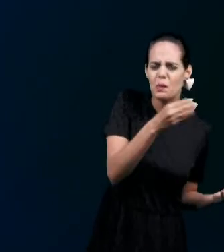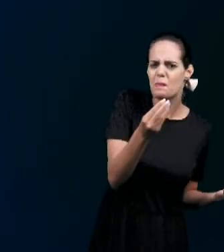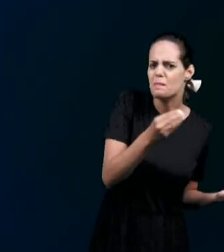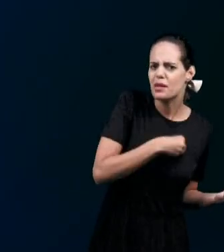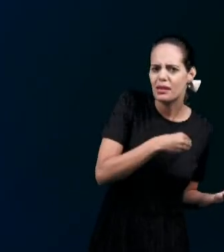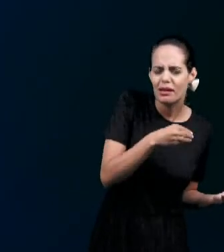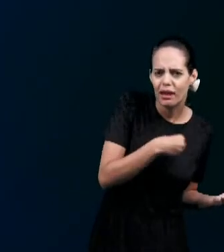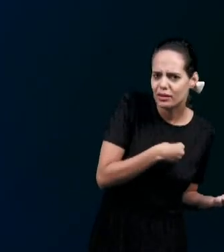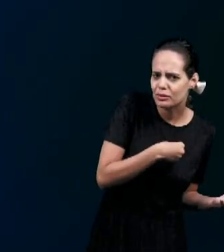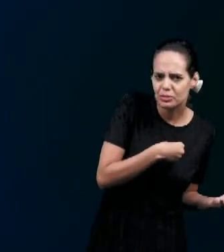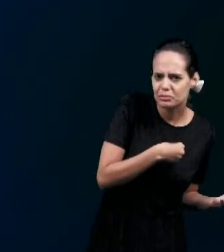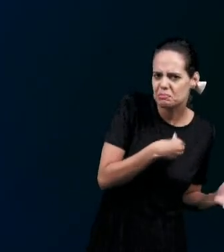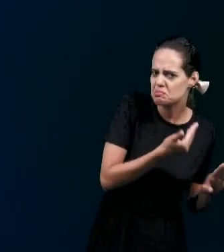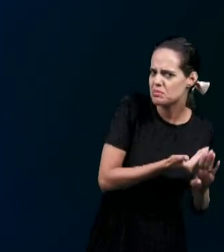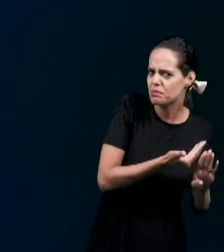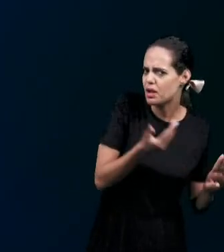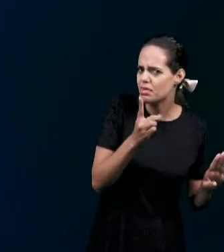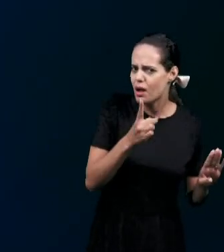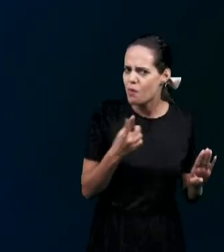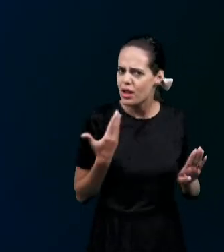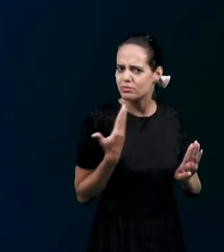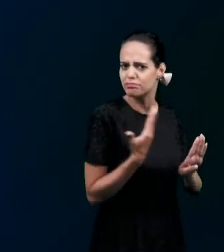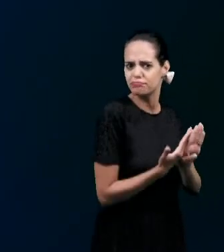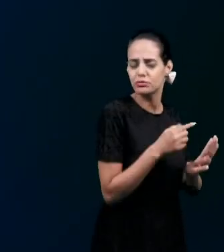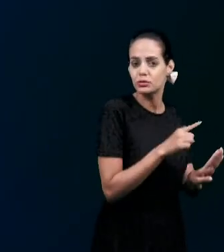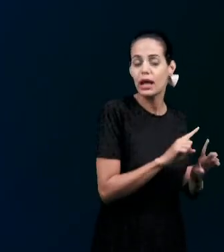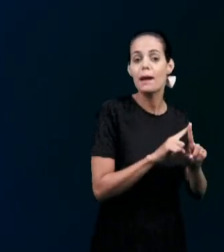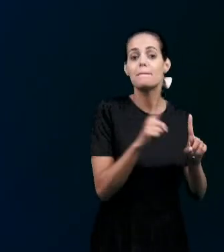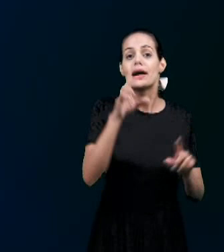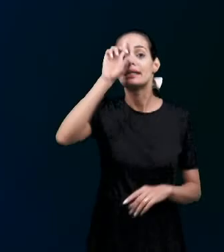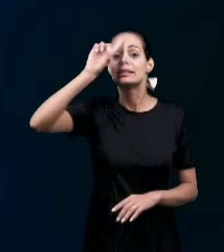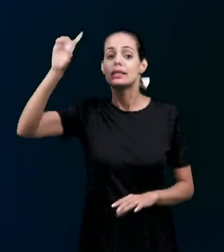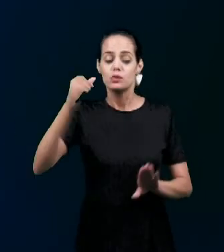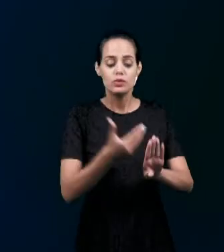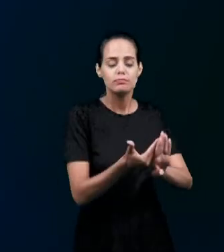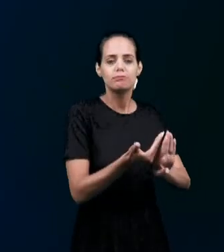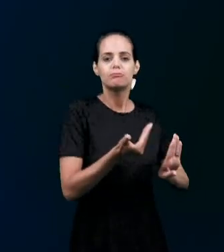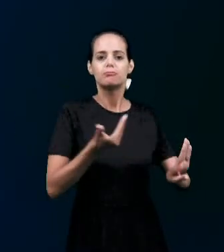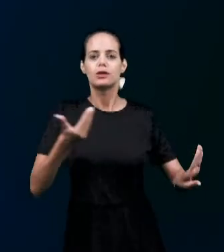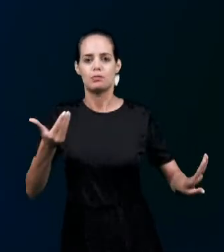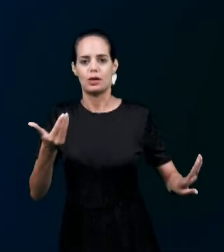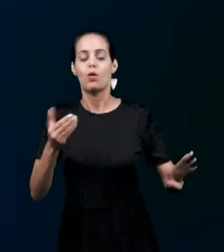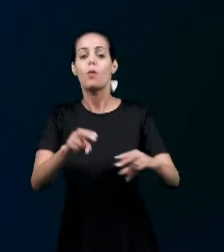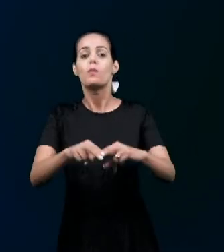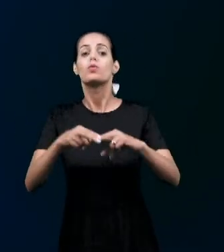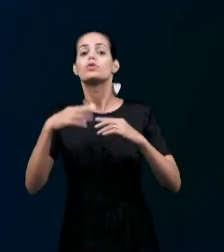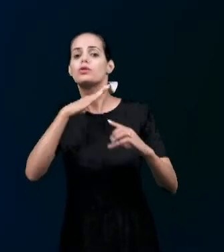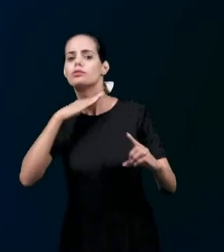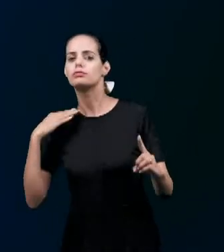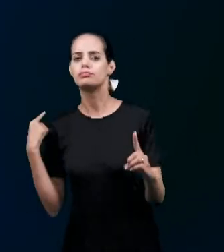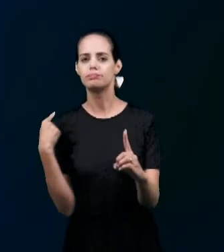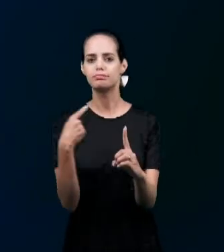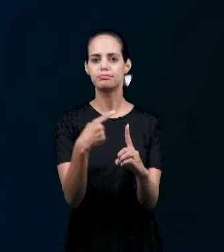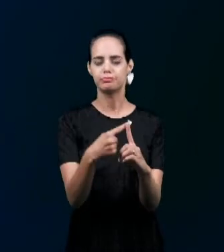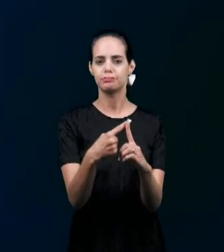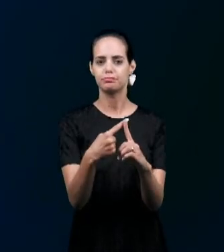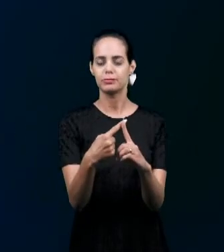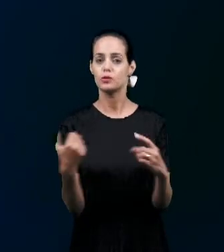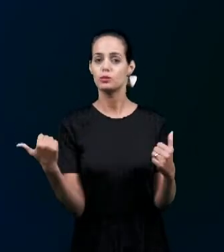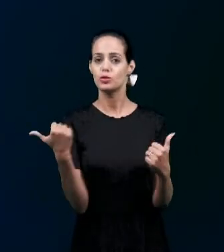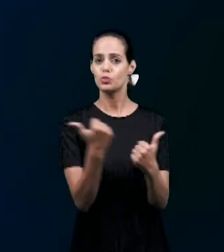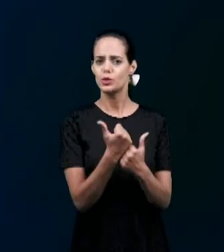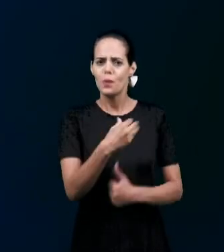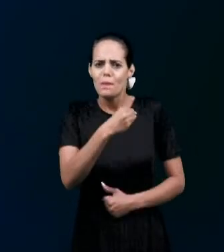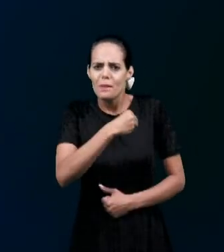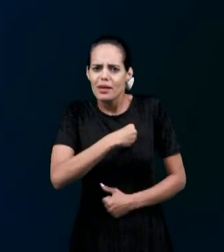vossa carne Vos vivificou Juntamente com ela Perdoando-vos Todas as ofensas Havendo